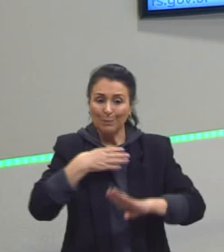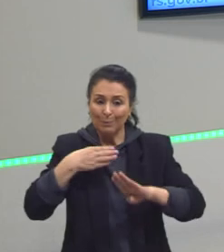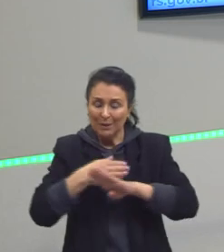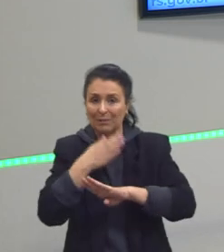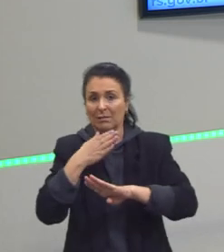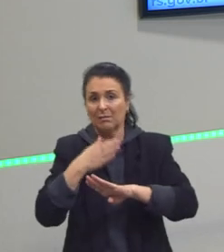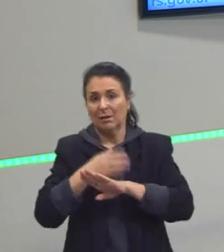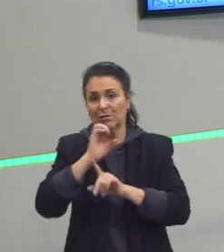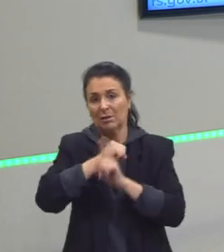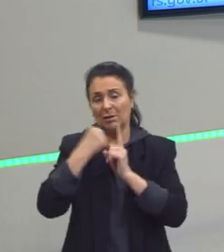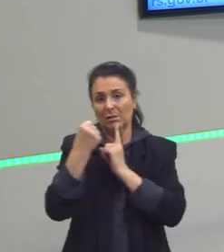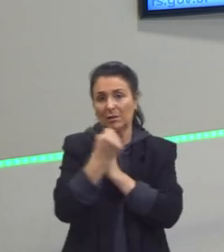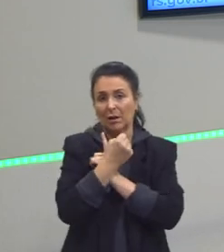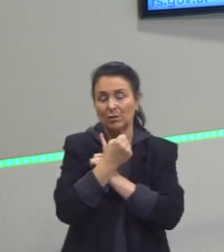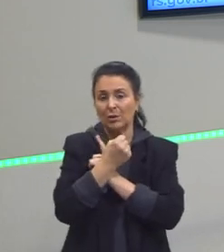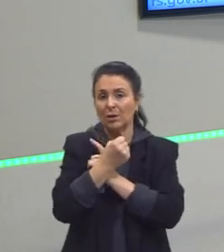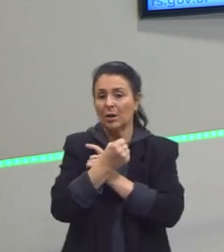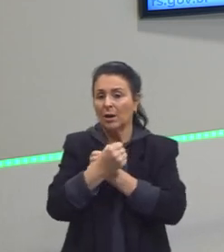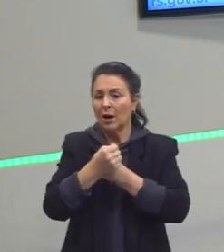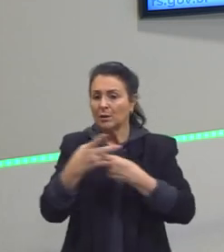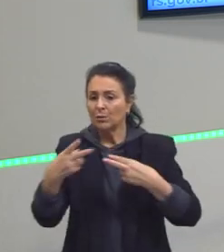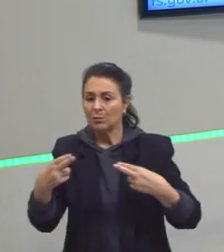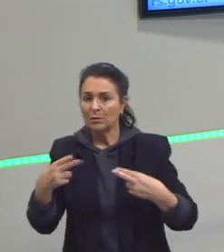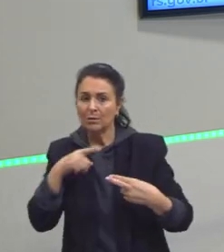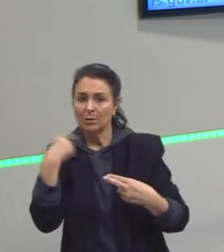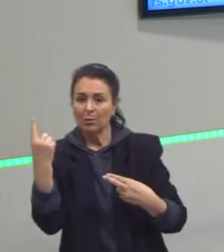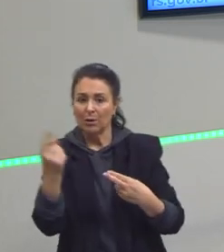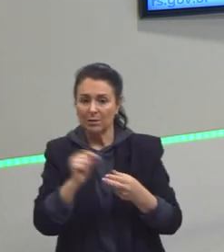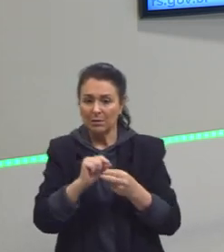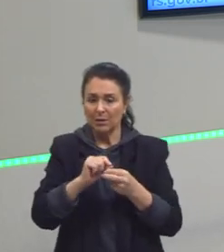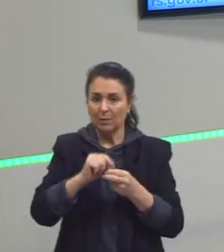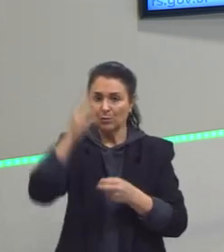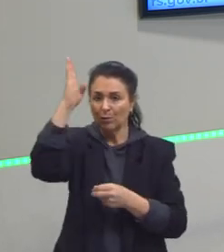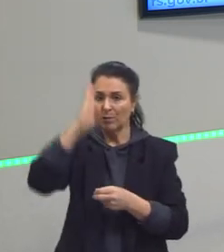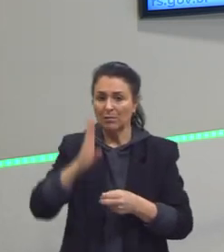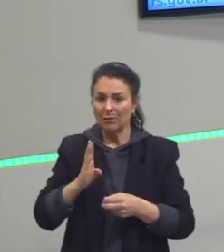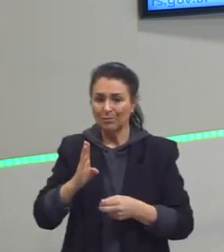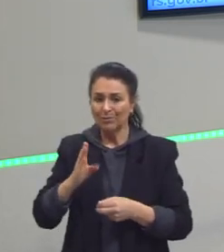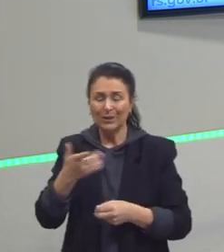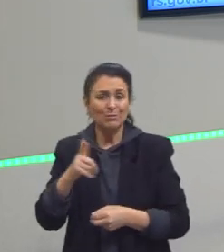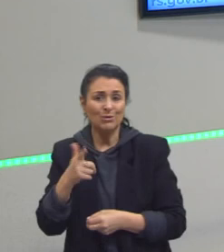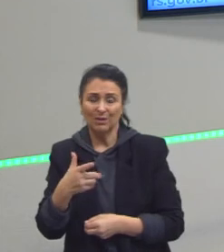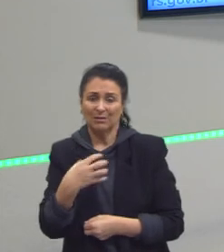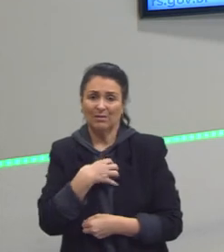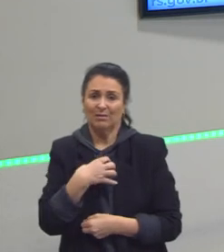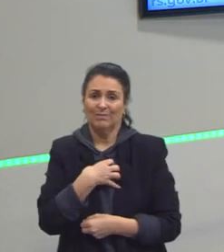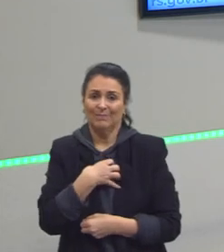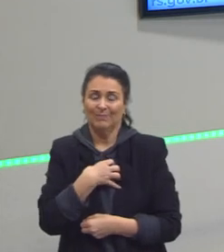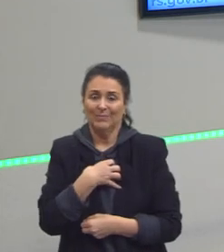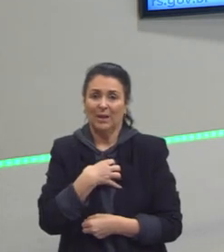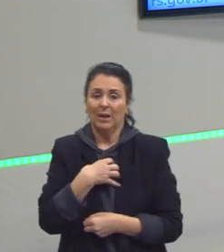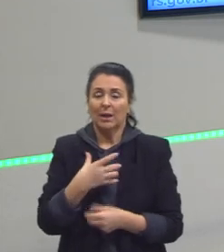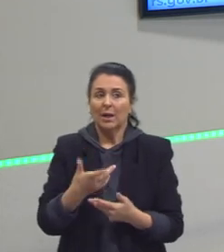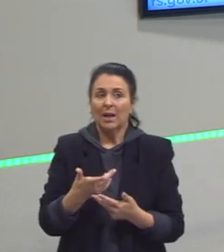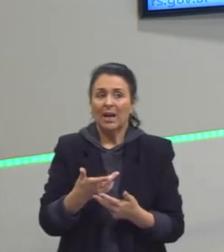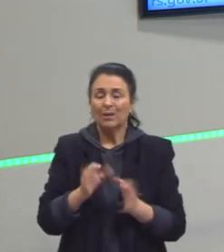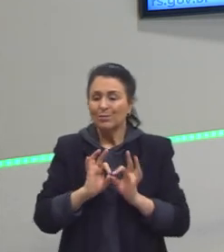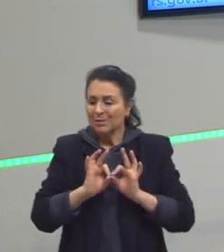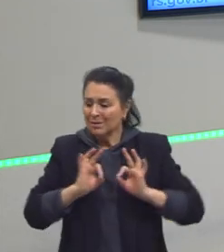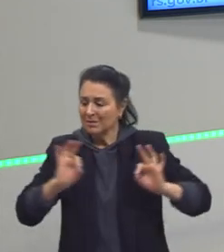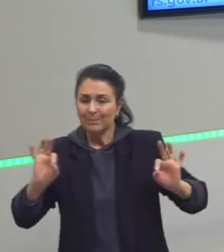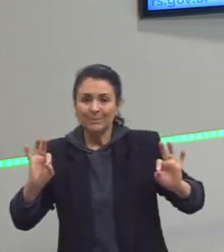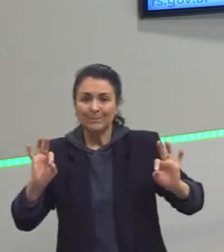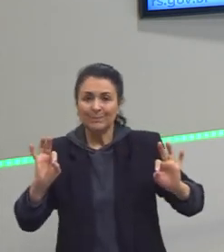o que acontece no Brasil, não há, assim, um sentimento de pertencimento, há sempre algo mais de distanciamento do que